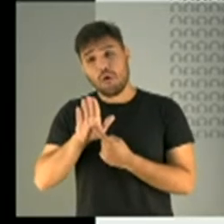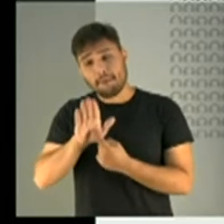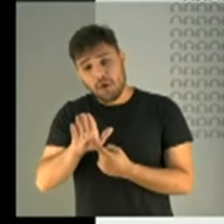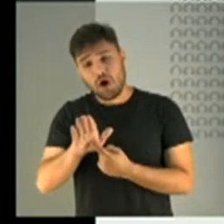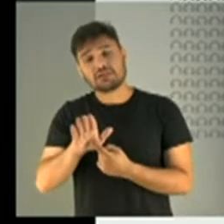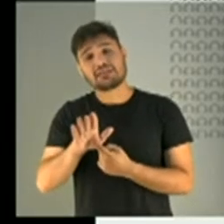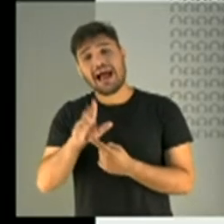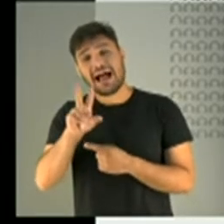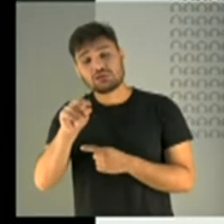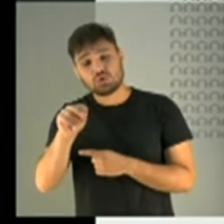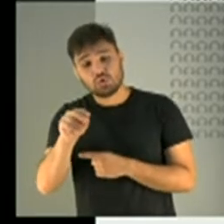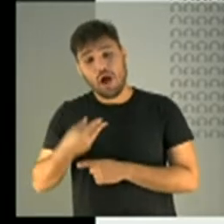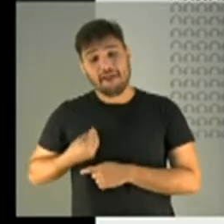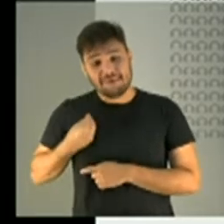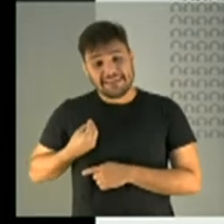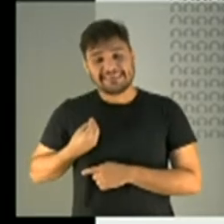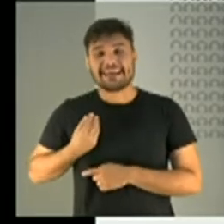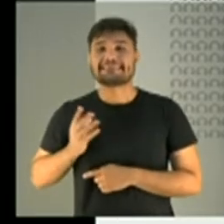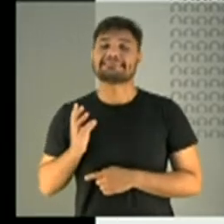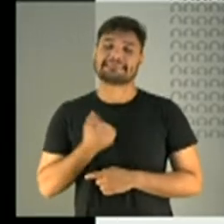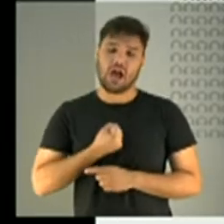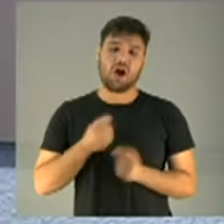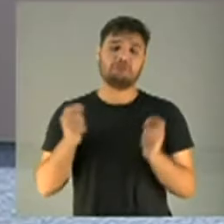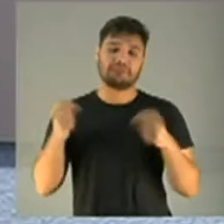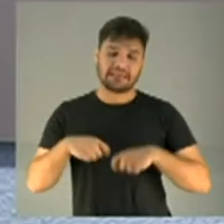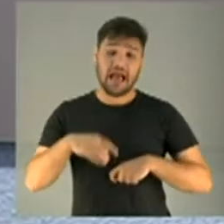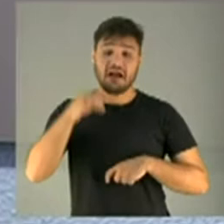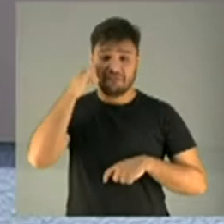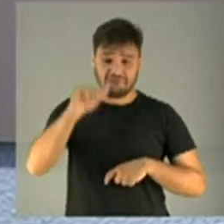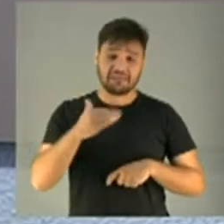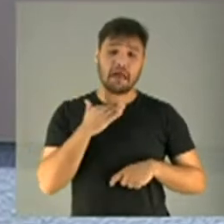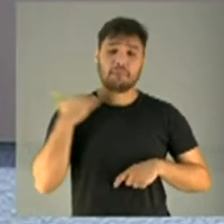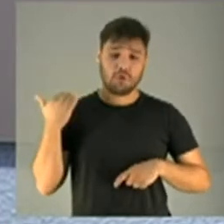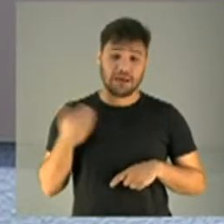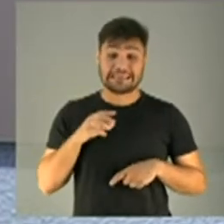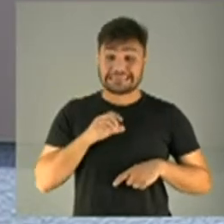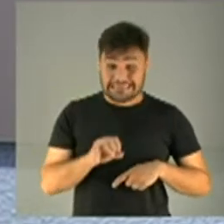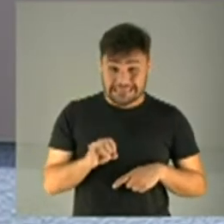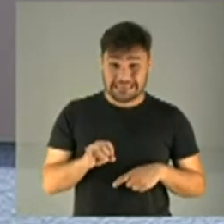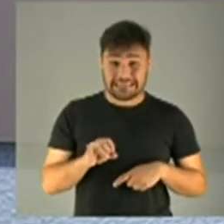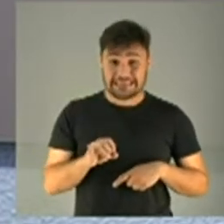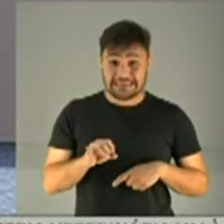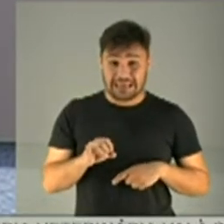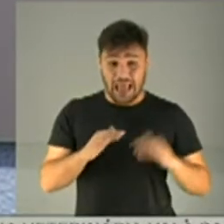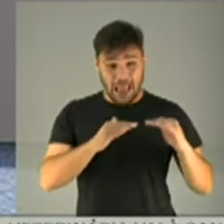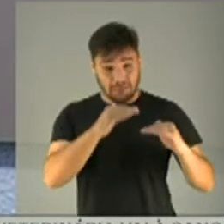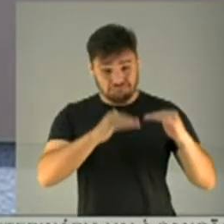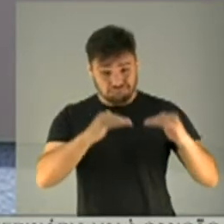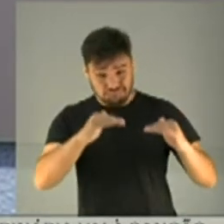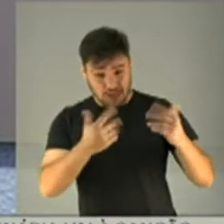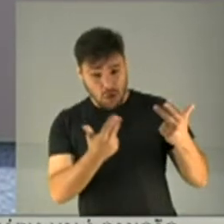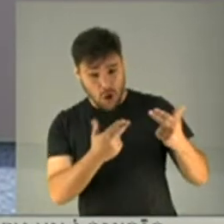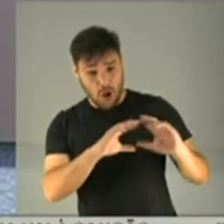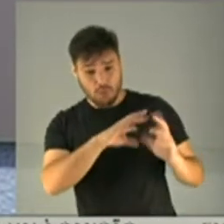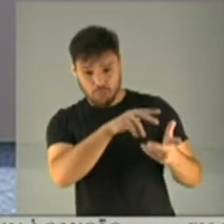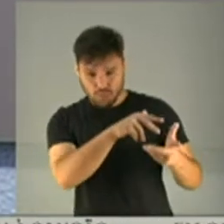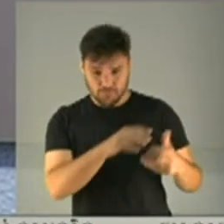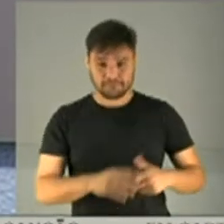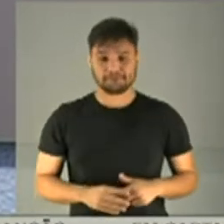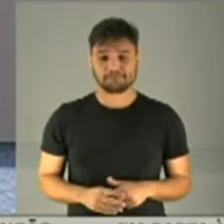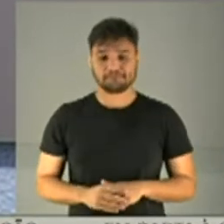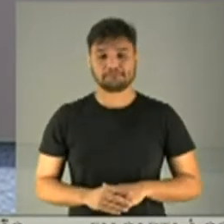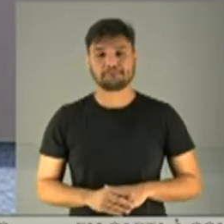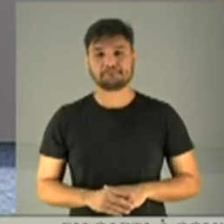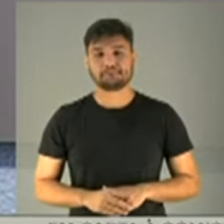azul, as vidas que poderiam ter sido poupadas se estivéssemos apenas na média mundial. Próximo, por favor.